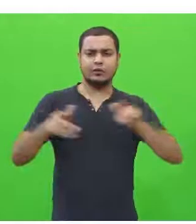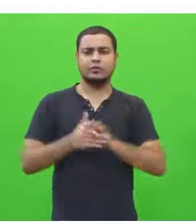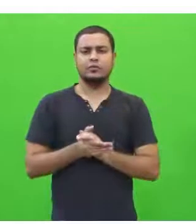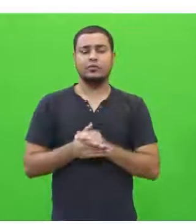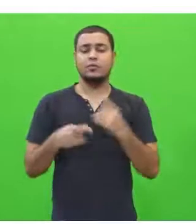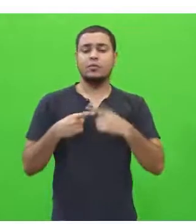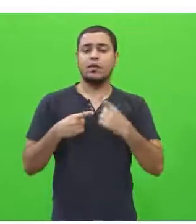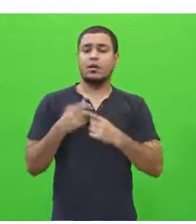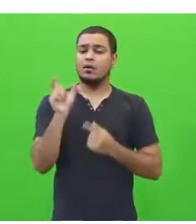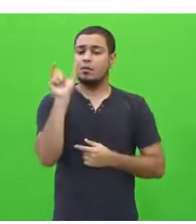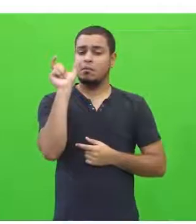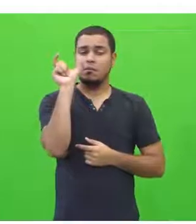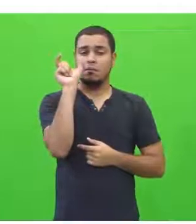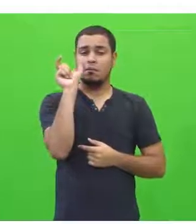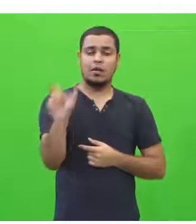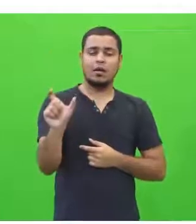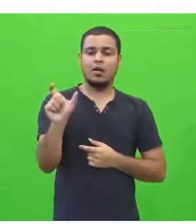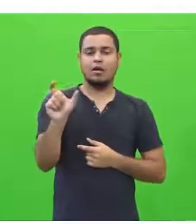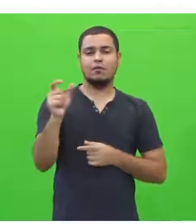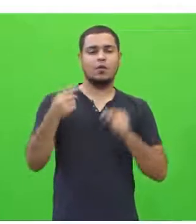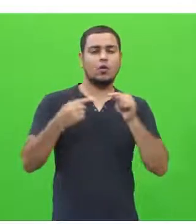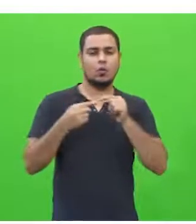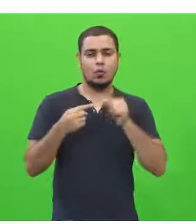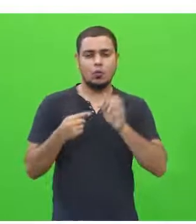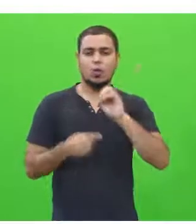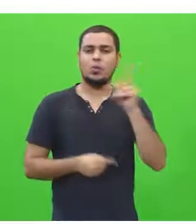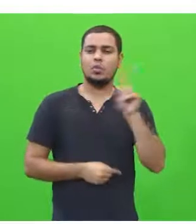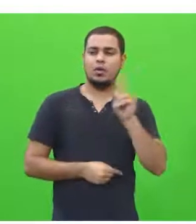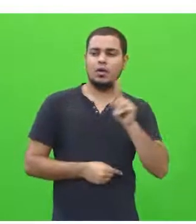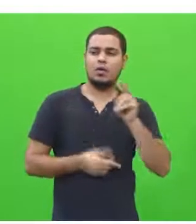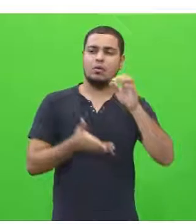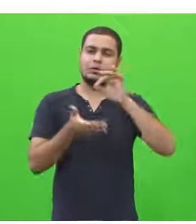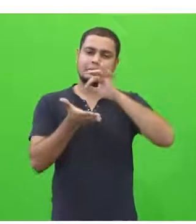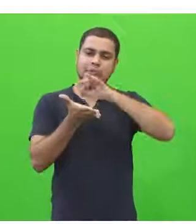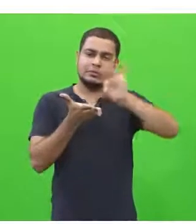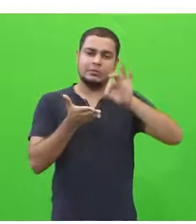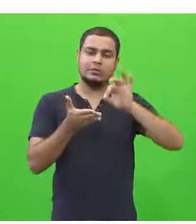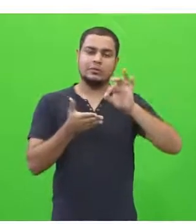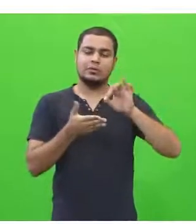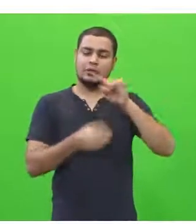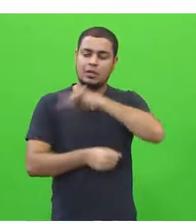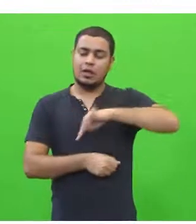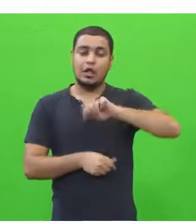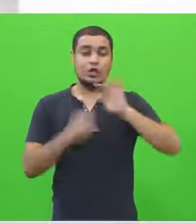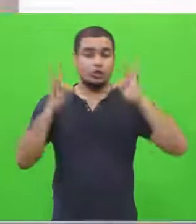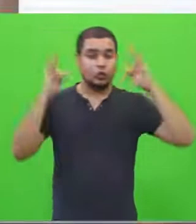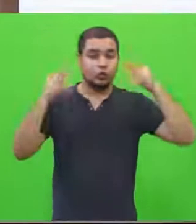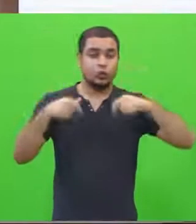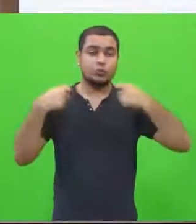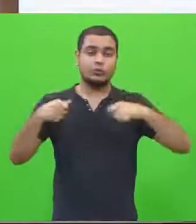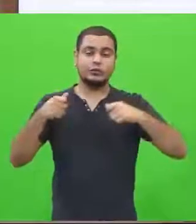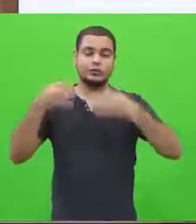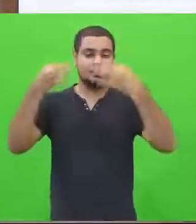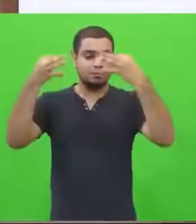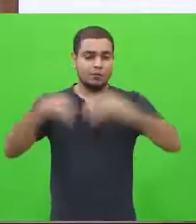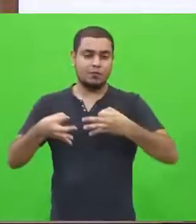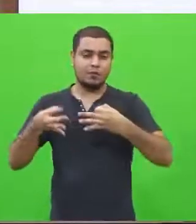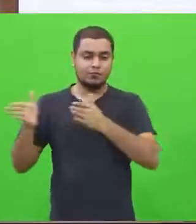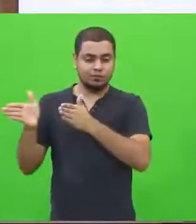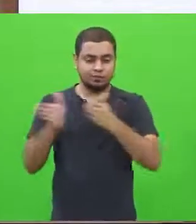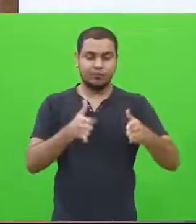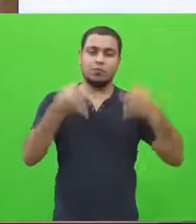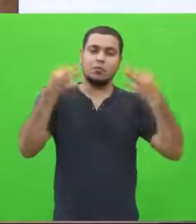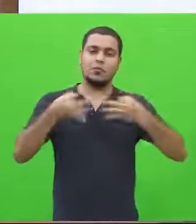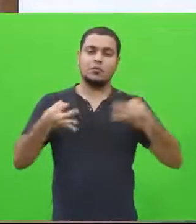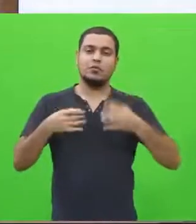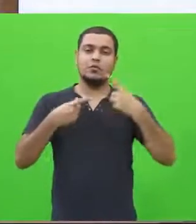palavras, né, de concordância ou não, a acentuação, para eles, tudo tem que ser pontuado. Há